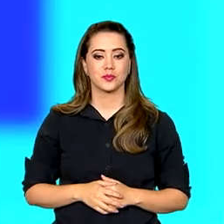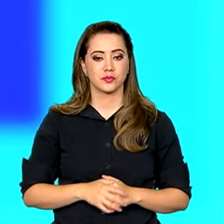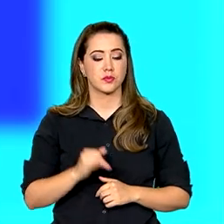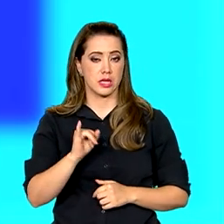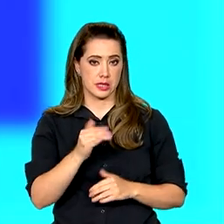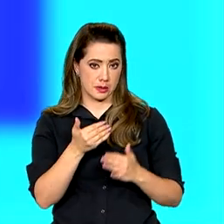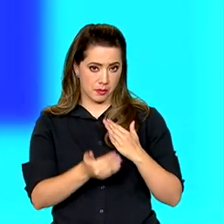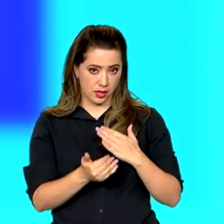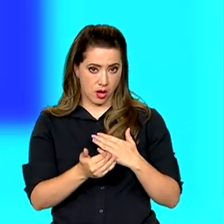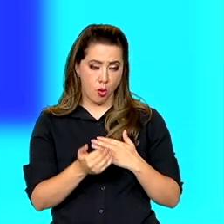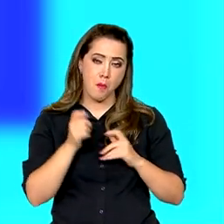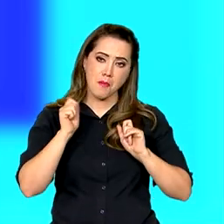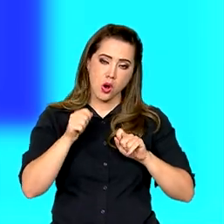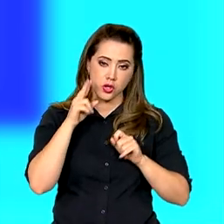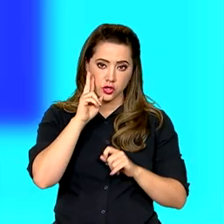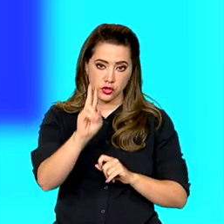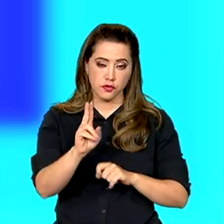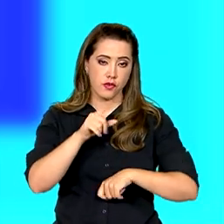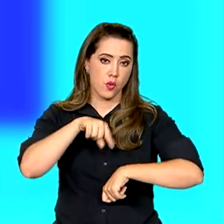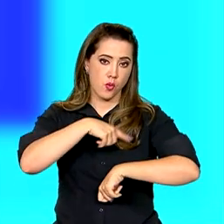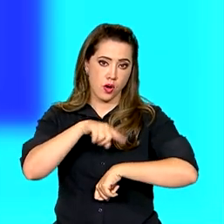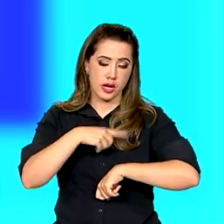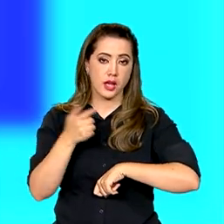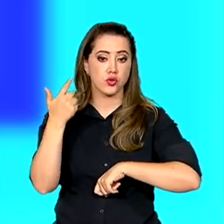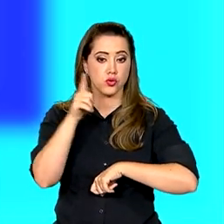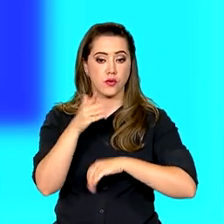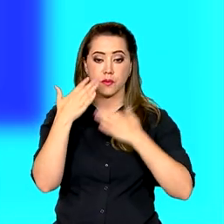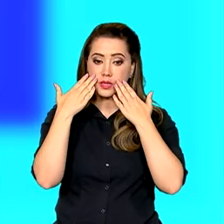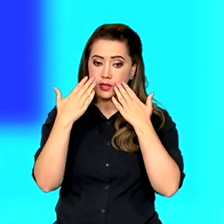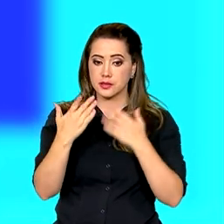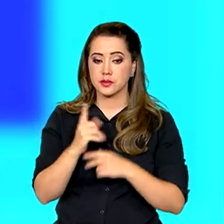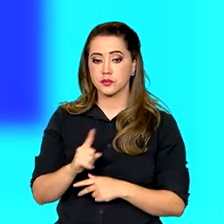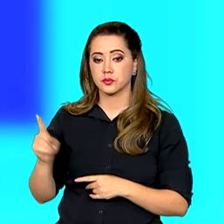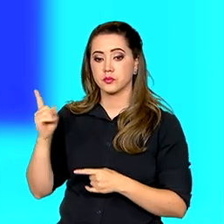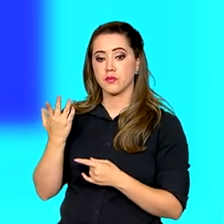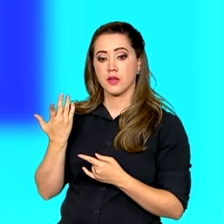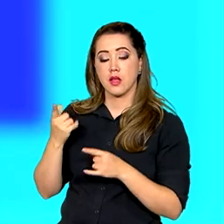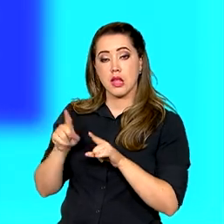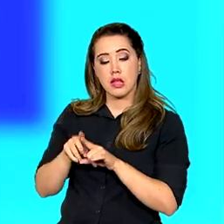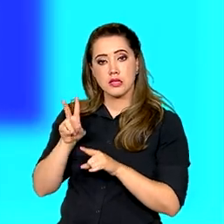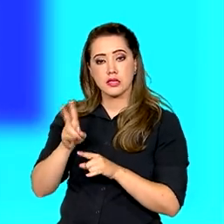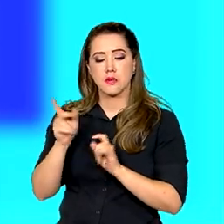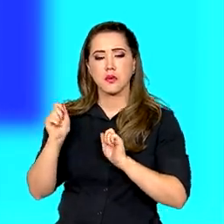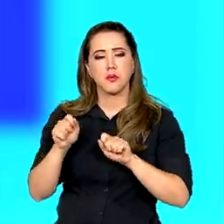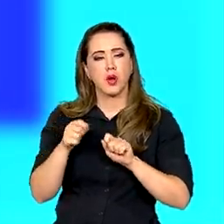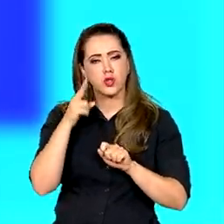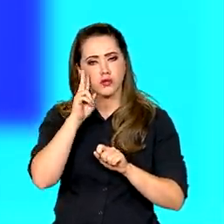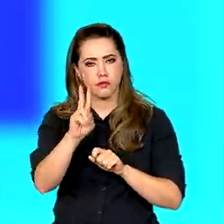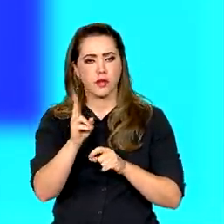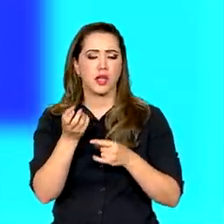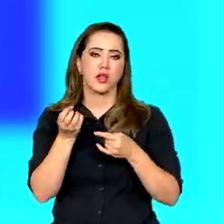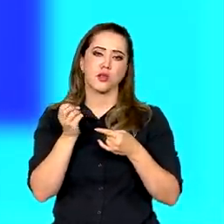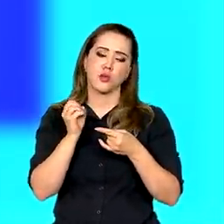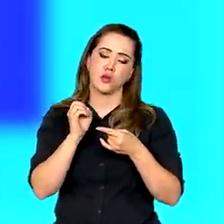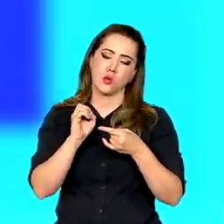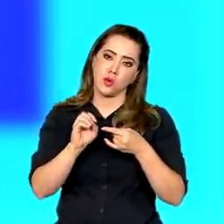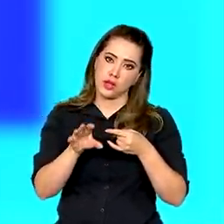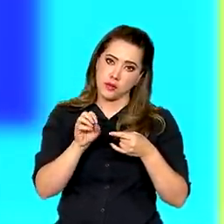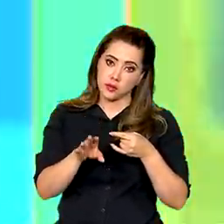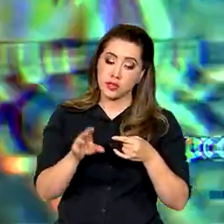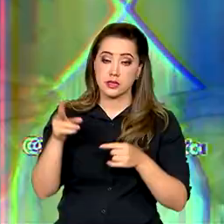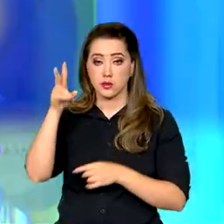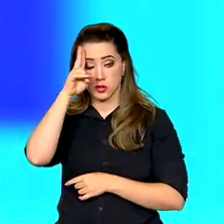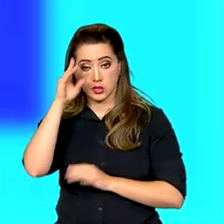você perca alguma edição, anote aí o horário das reprises. No Canal Educação, será possível assistir também de segunda a sexta-feira,